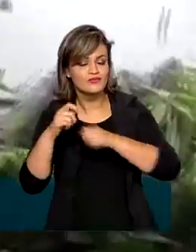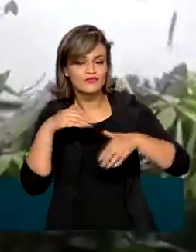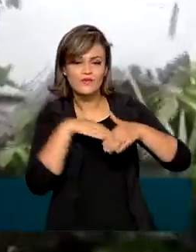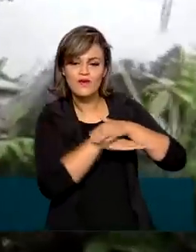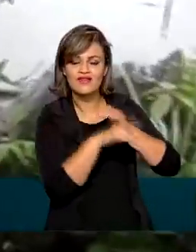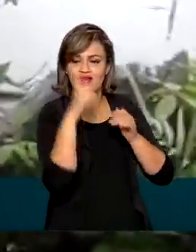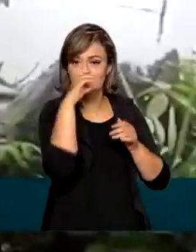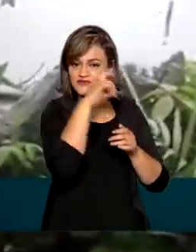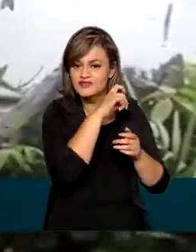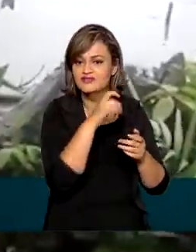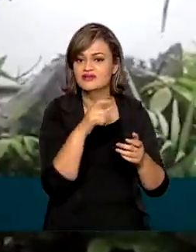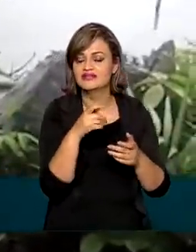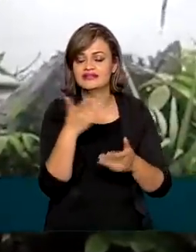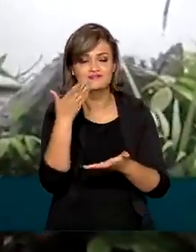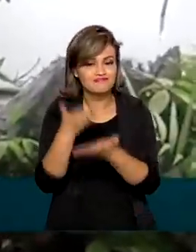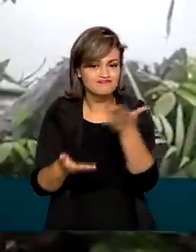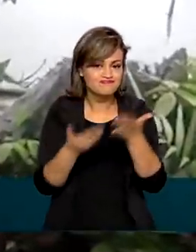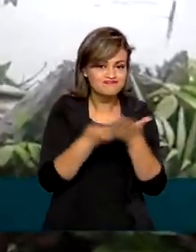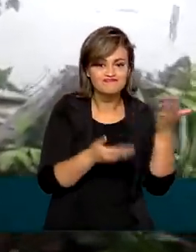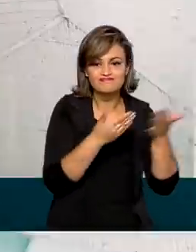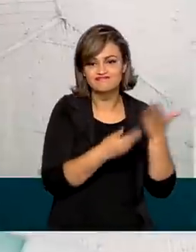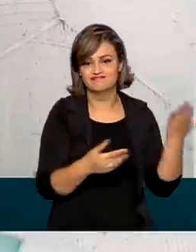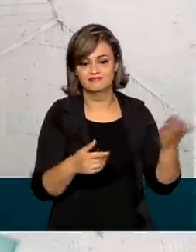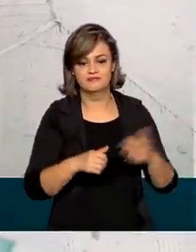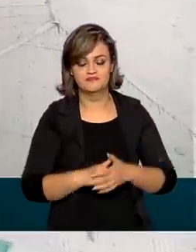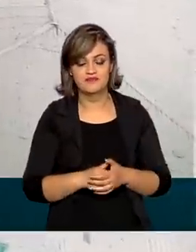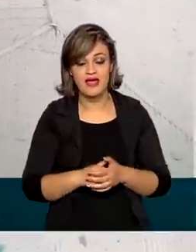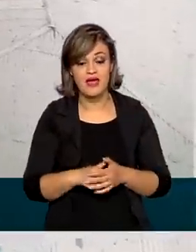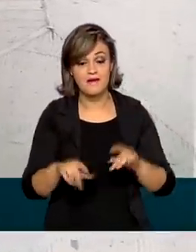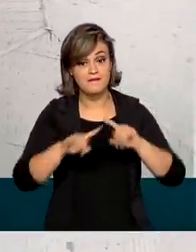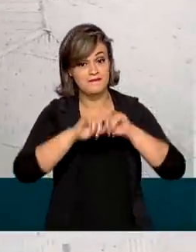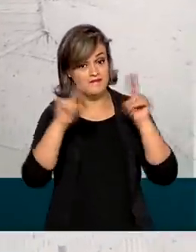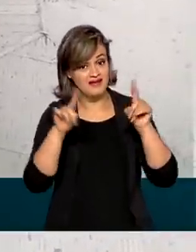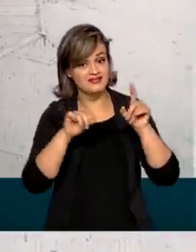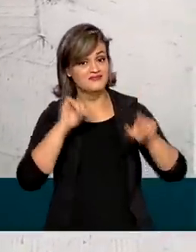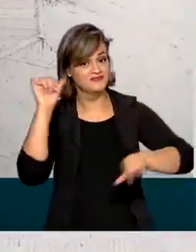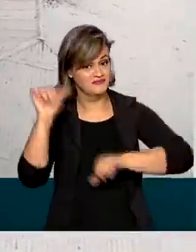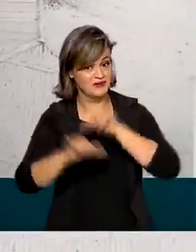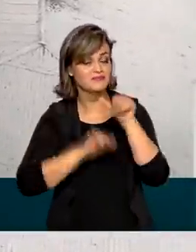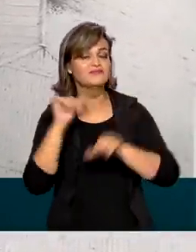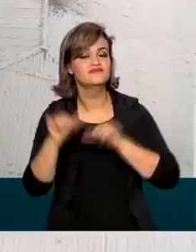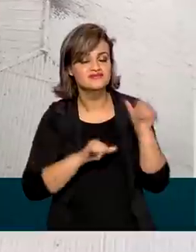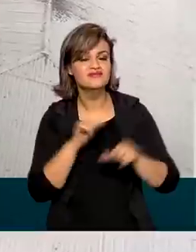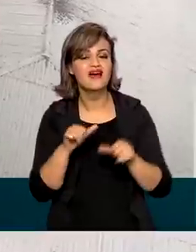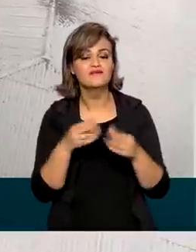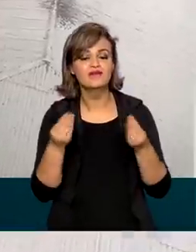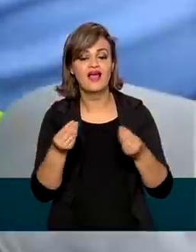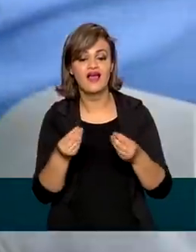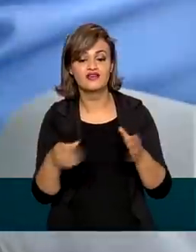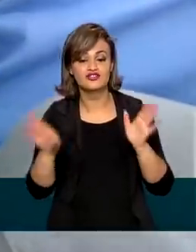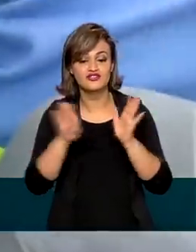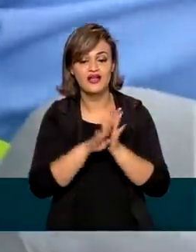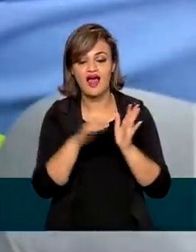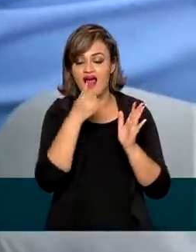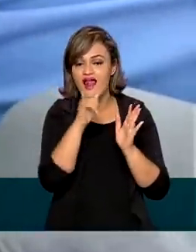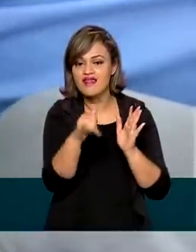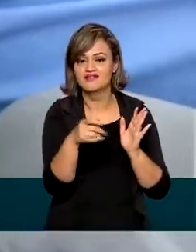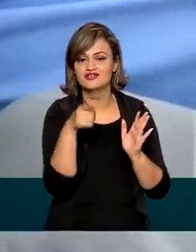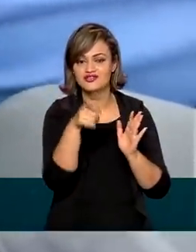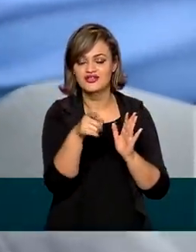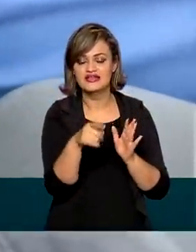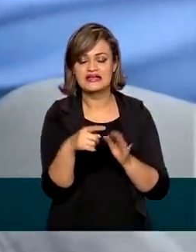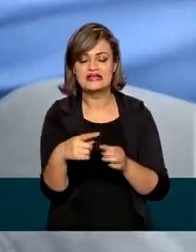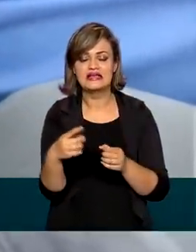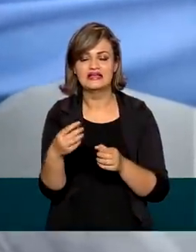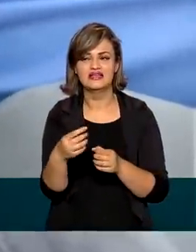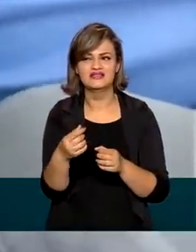e a gente perde muito com isso. Mas essa história está mudando com a chegada da energia em